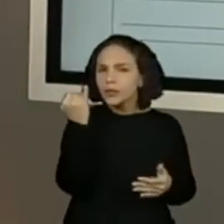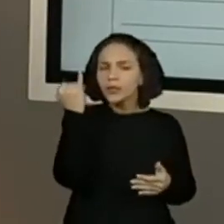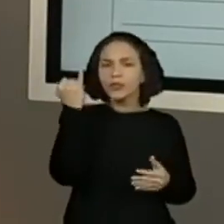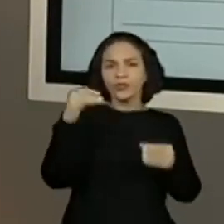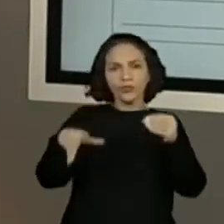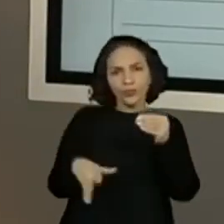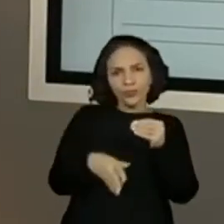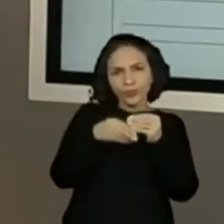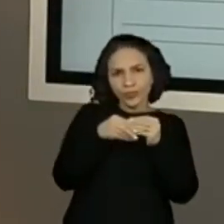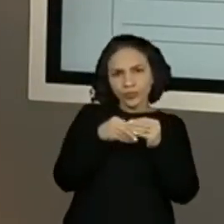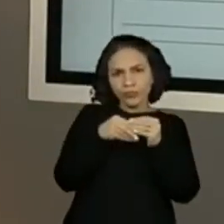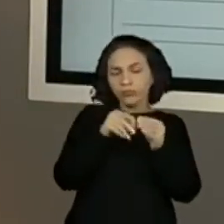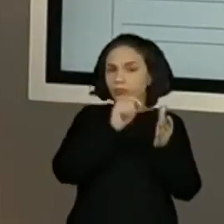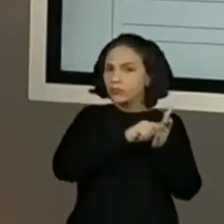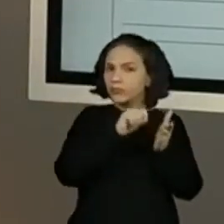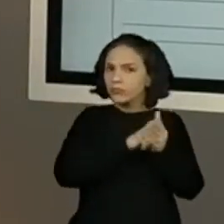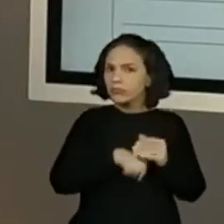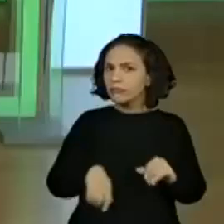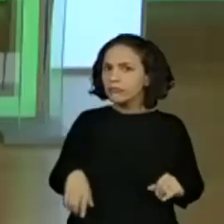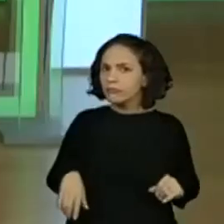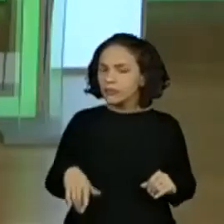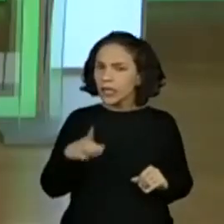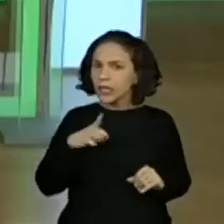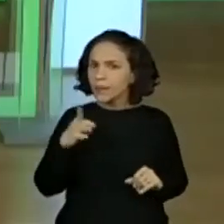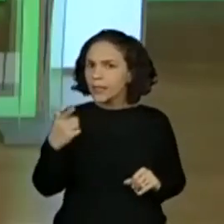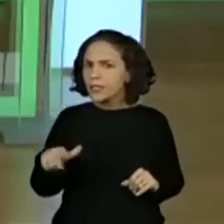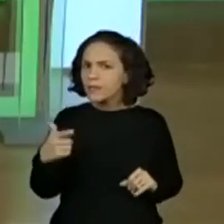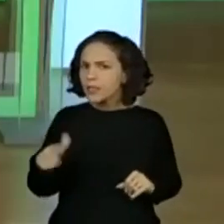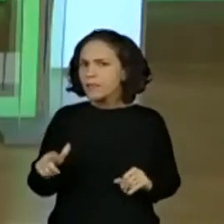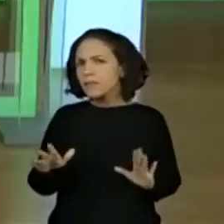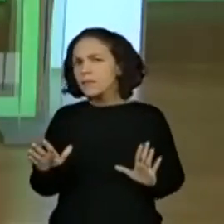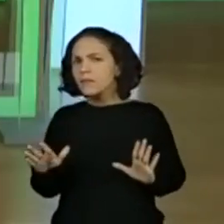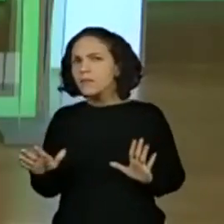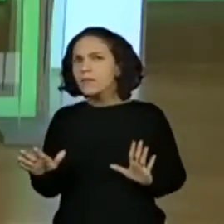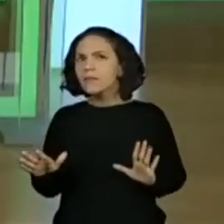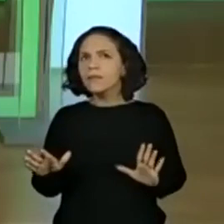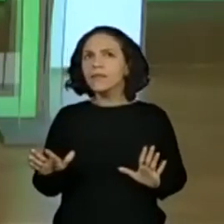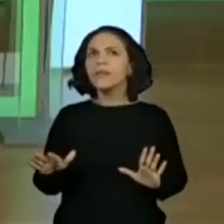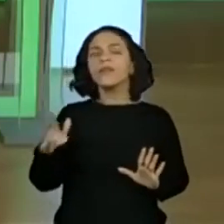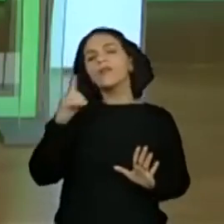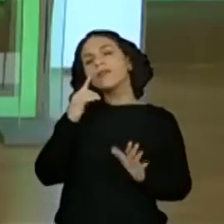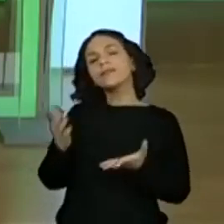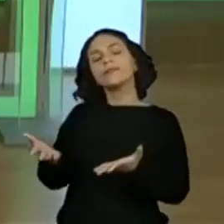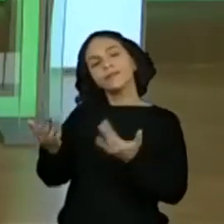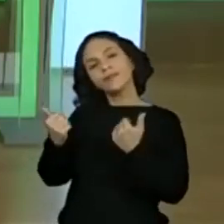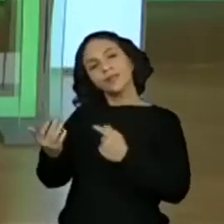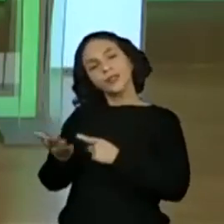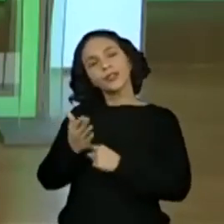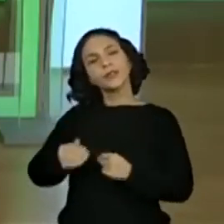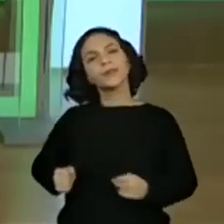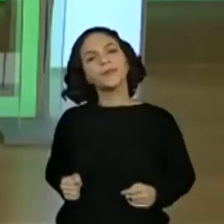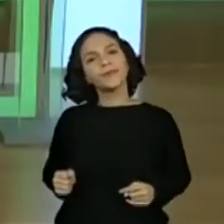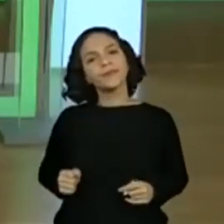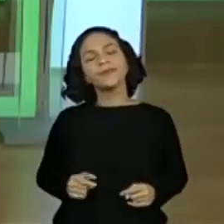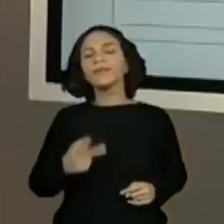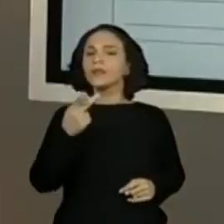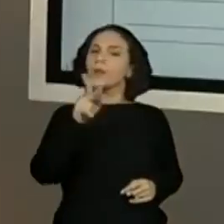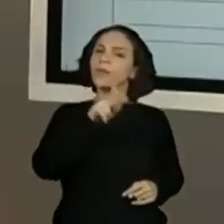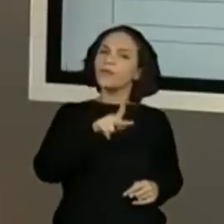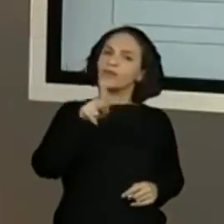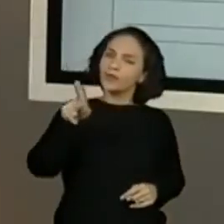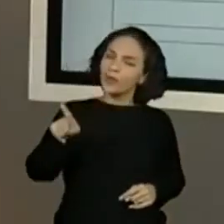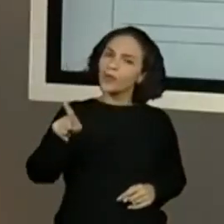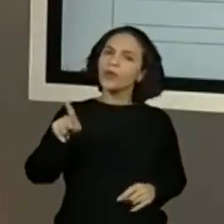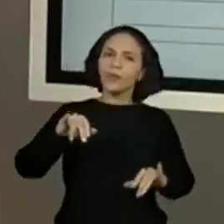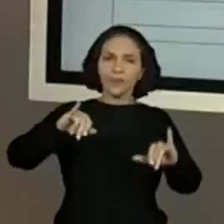fundamentar a nossa escrita? E agora, Mais alguma coisa importante? Vamos lá. Contribuam conosco. Escrevam para os seus professores.